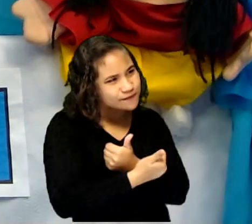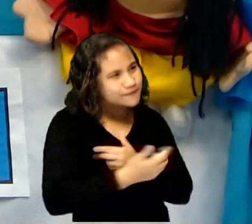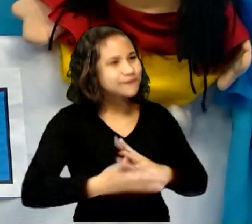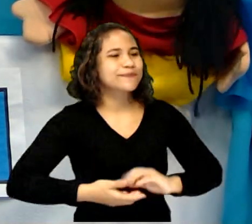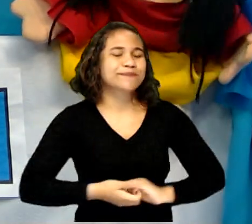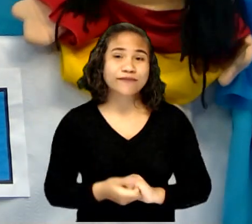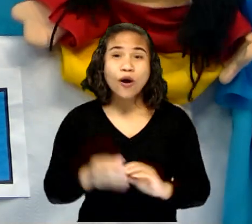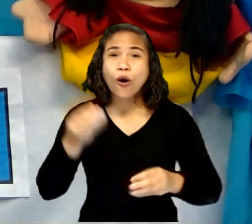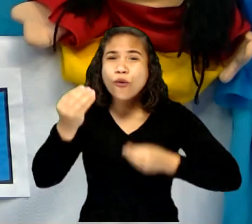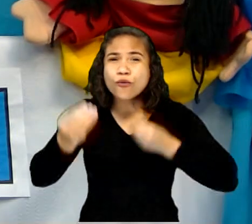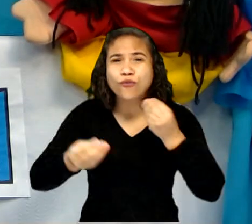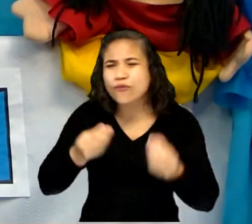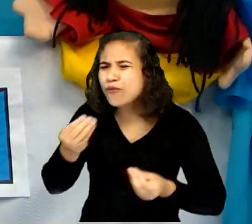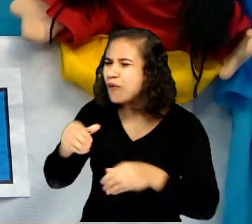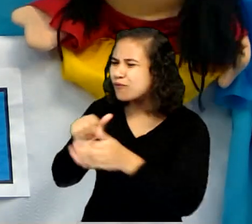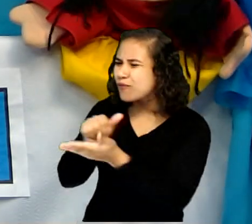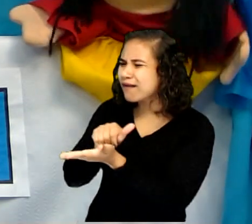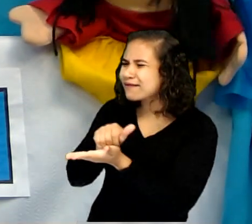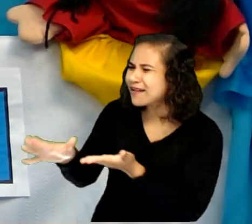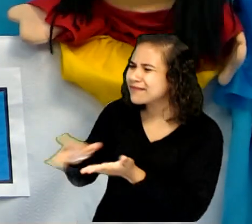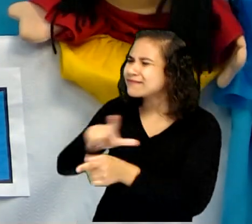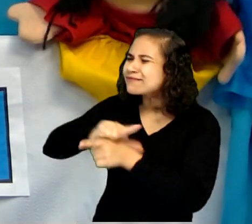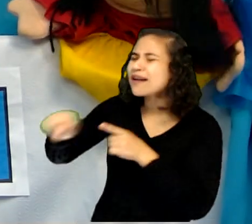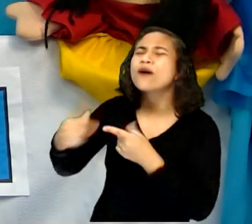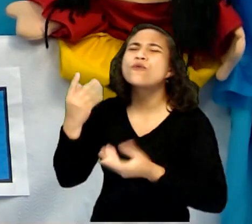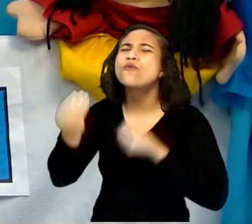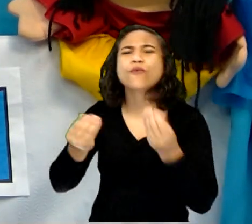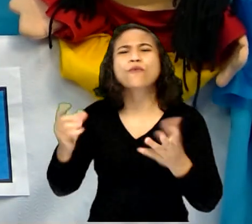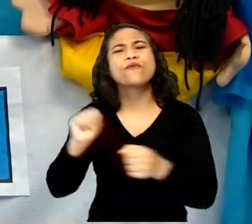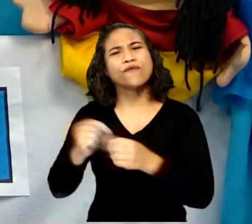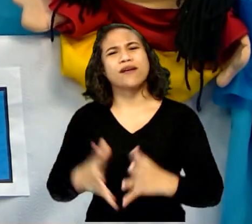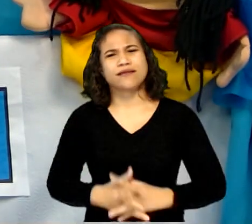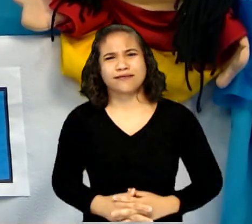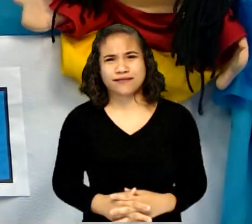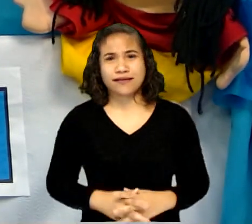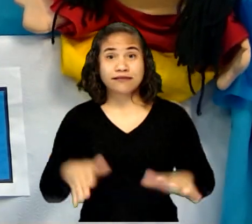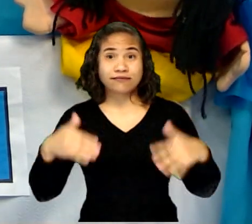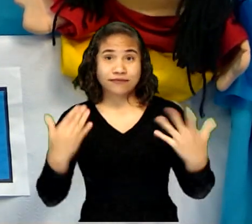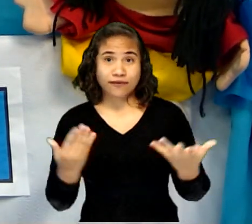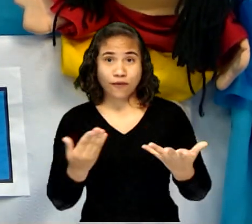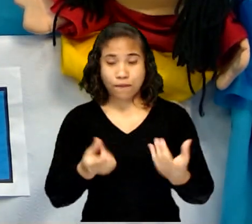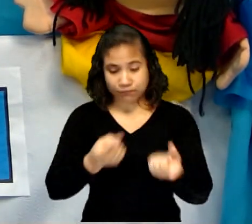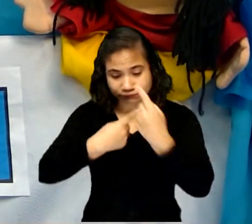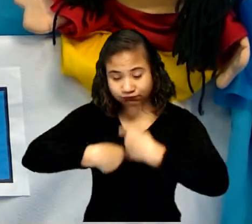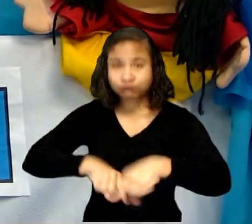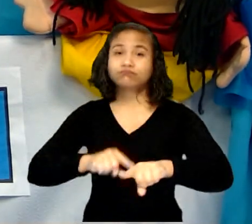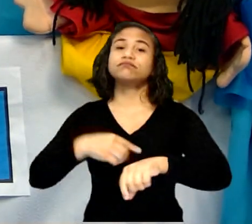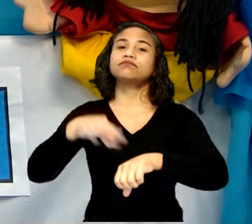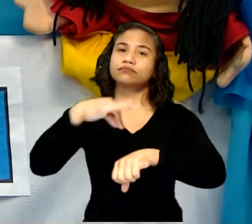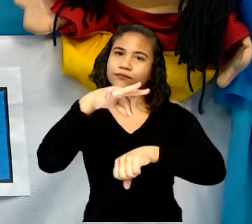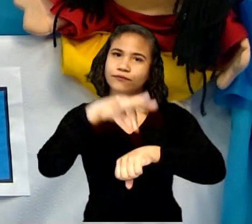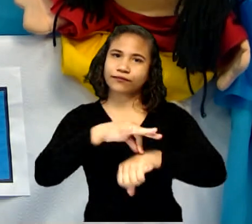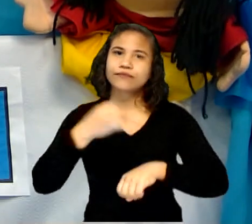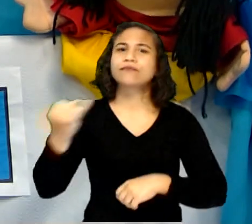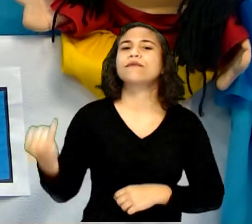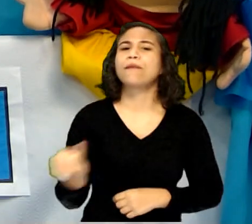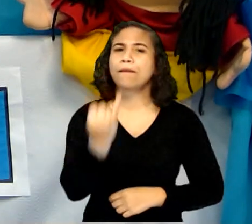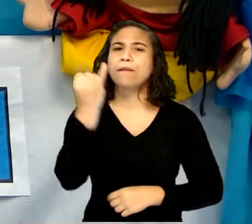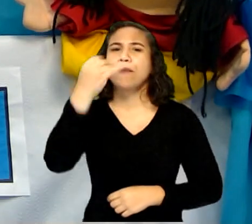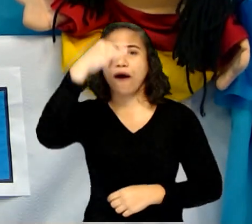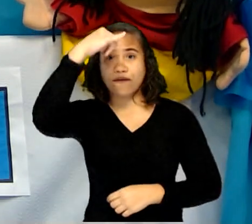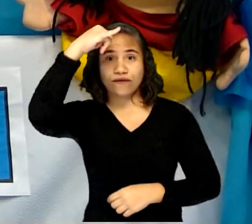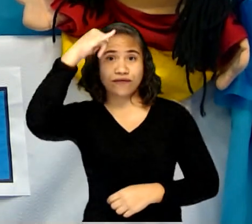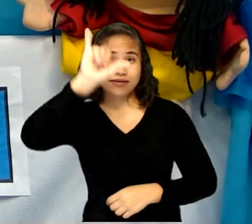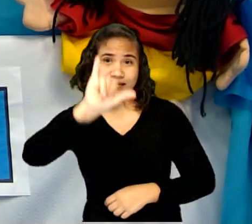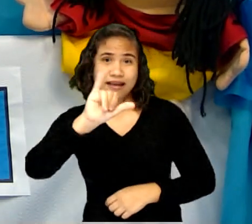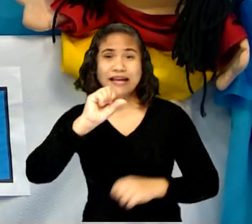E como a gente se livra desse mosquito, Edu? Para combater o mosquito, é importante evitar a